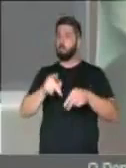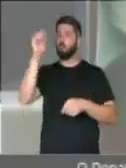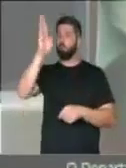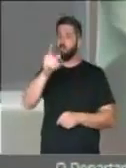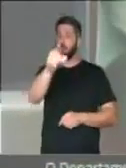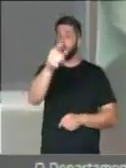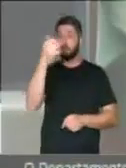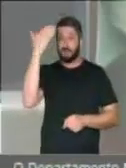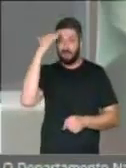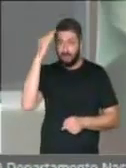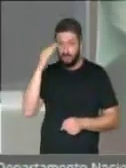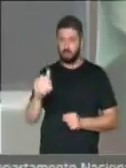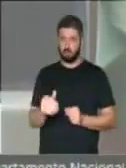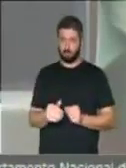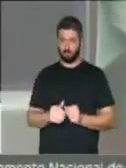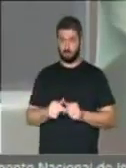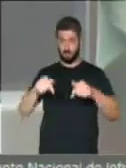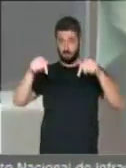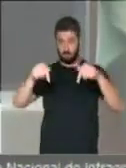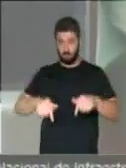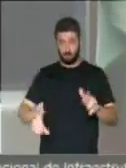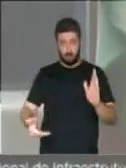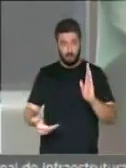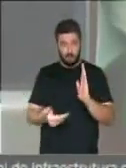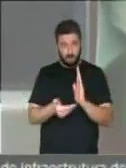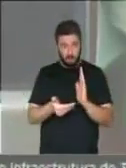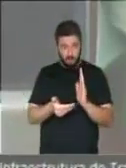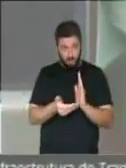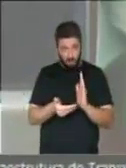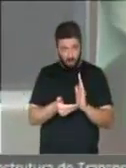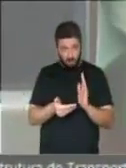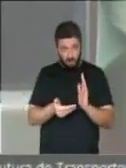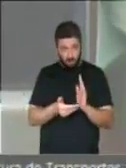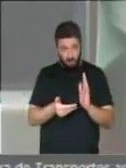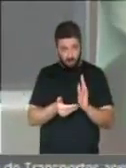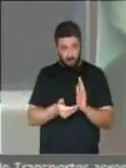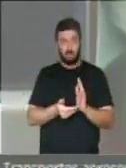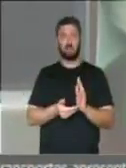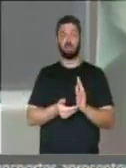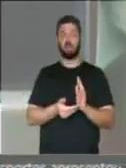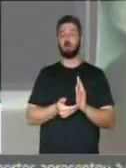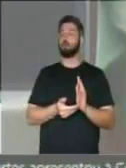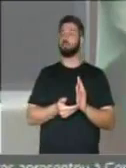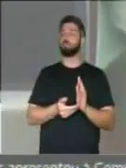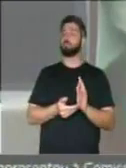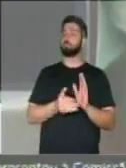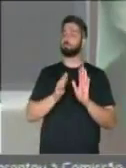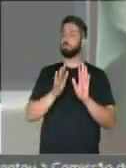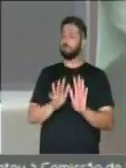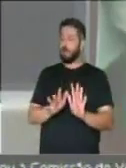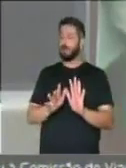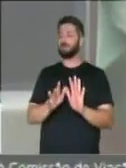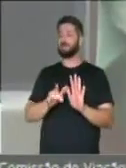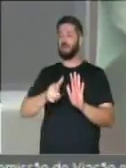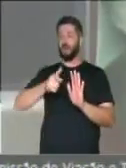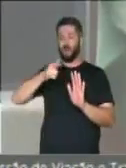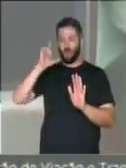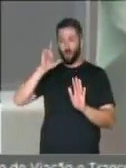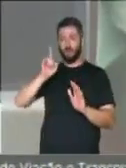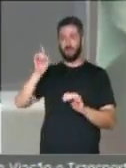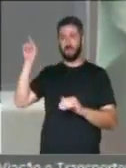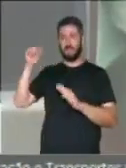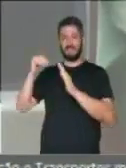acontecendo. Esta casa, no entanto, tal como fez ontem o